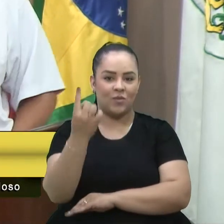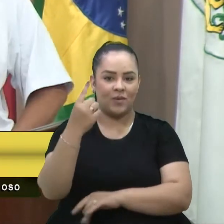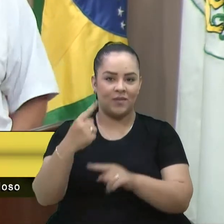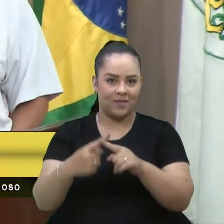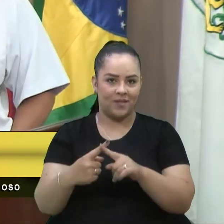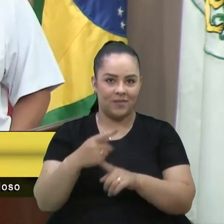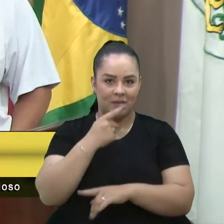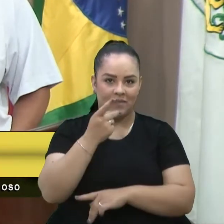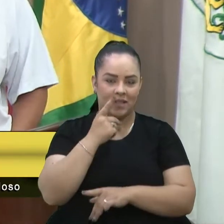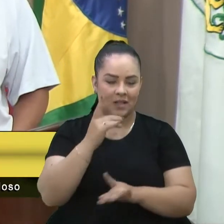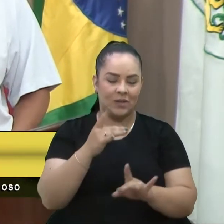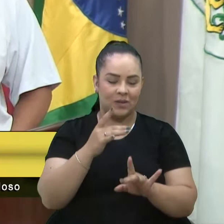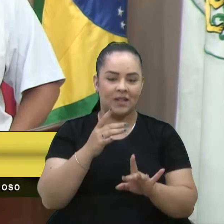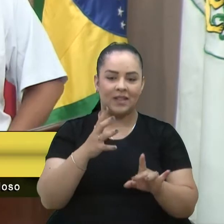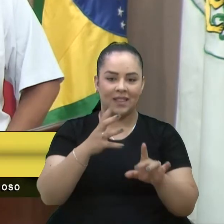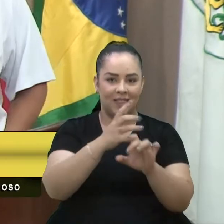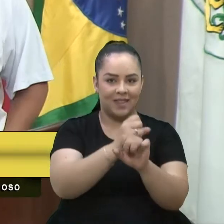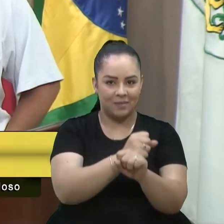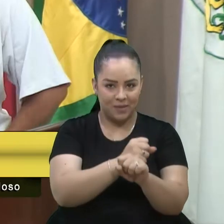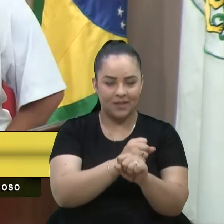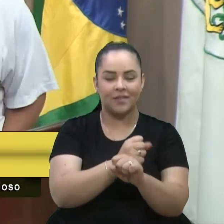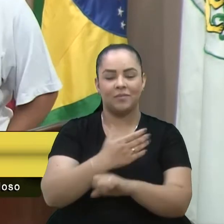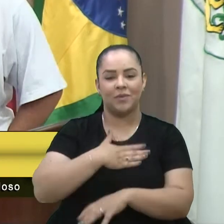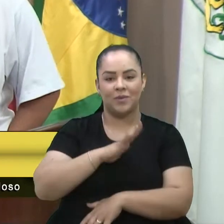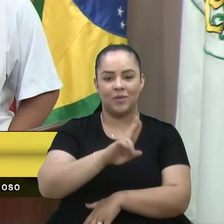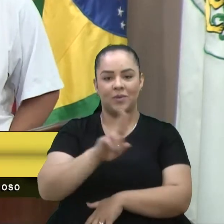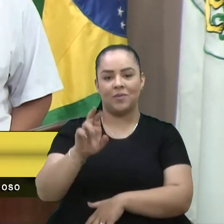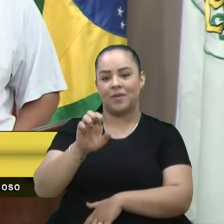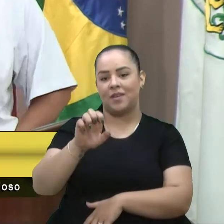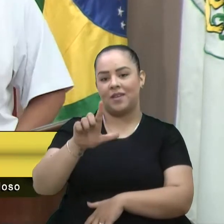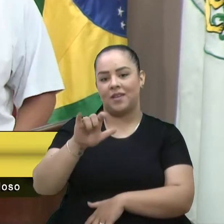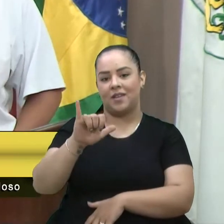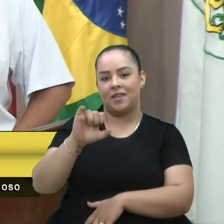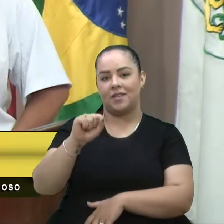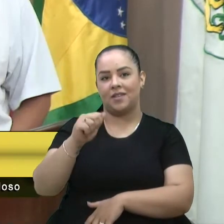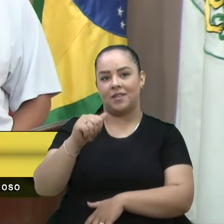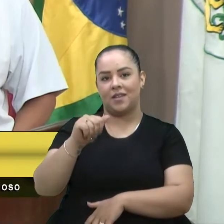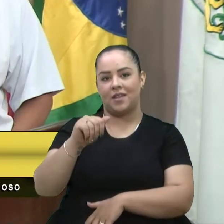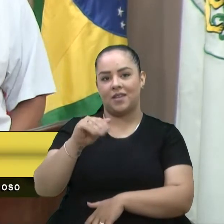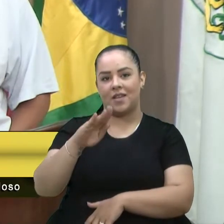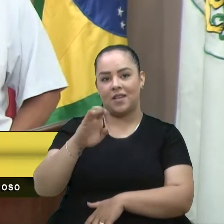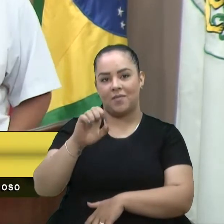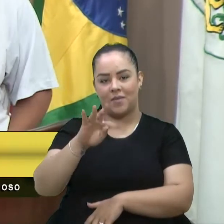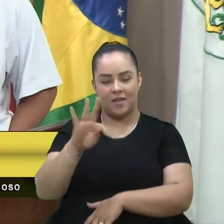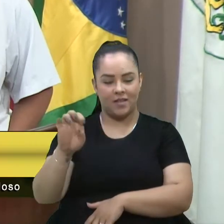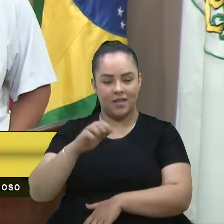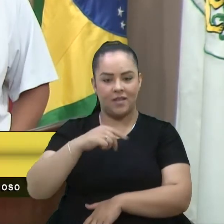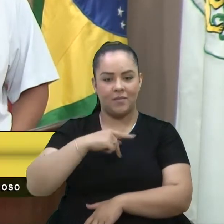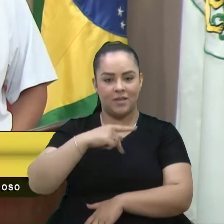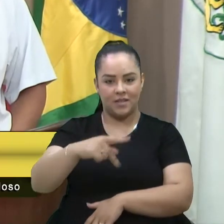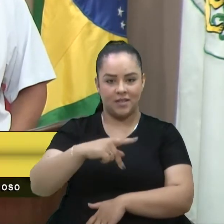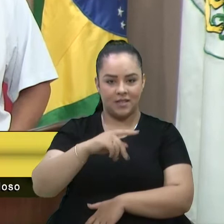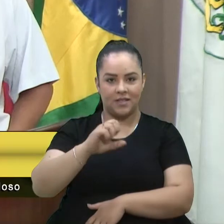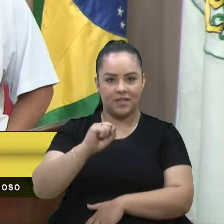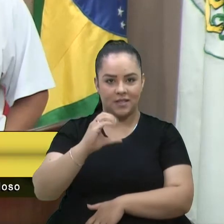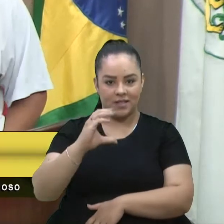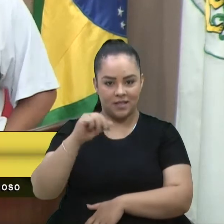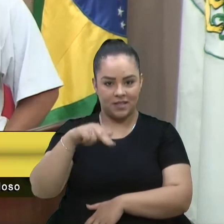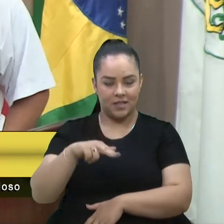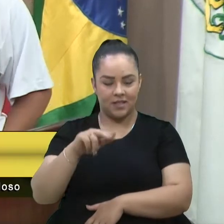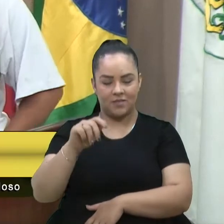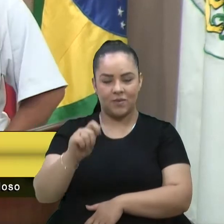da causa animal. Meu nome é Elisabeth Padilha, eu sou a presidente da SCAM. A SCAM é uma